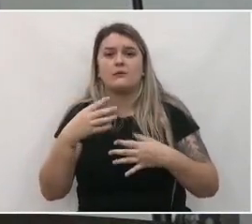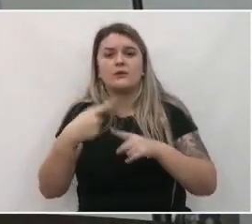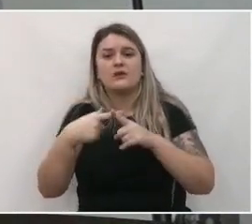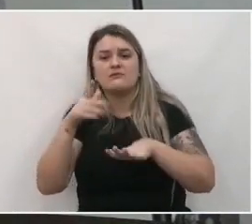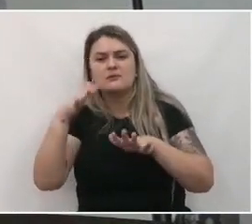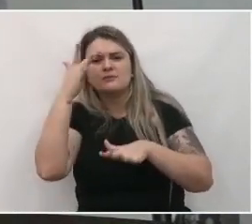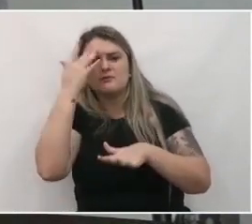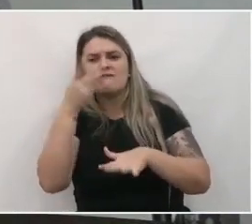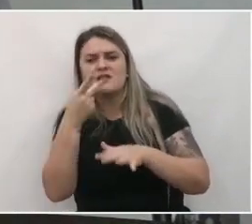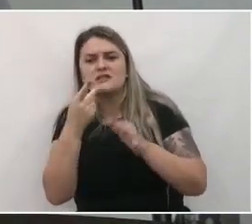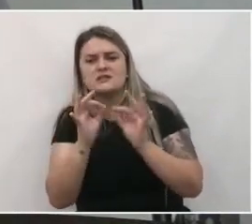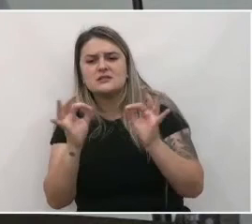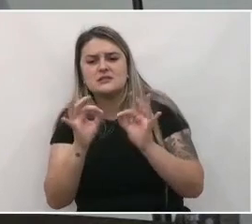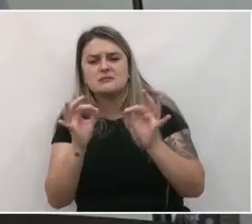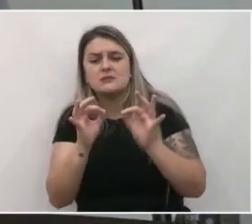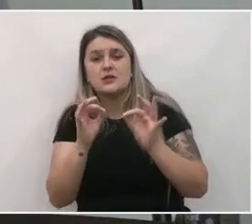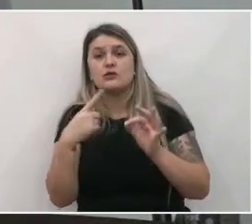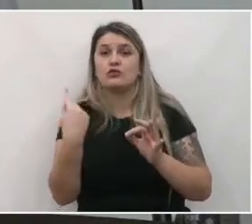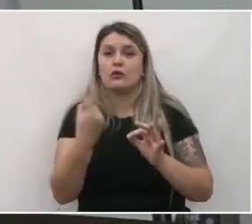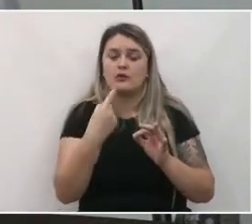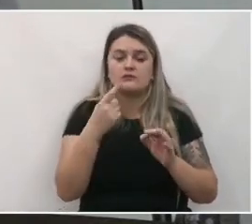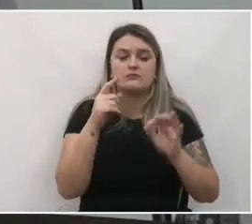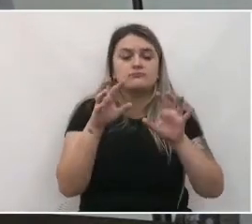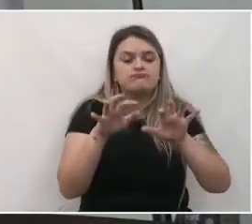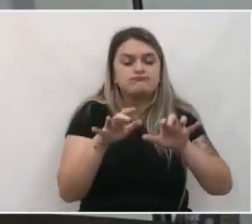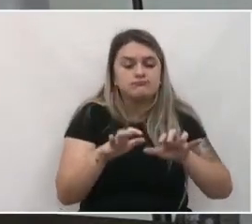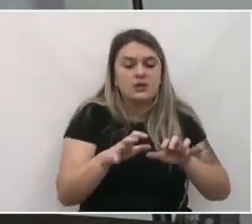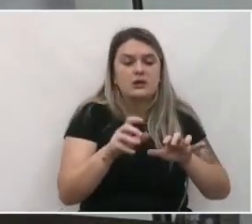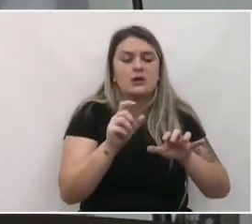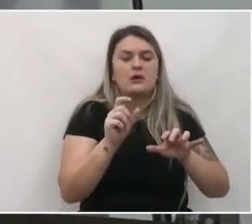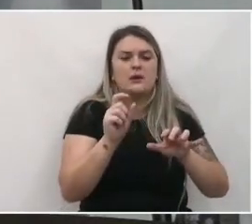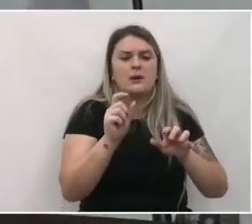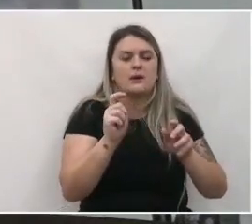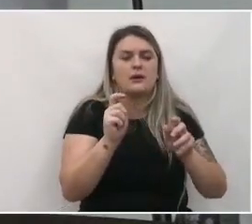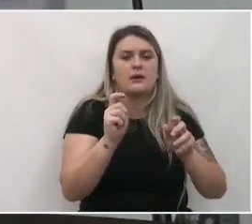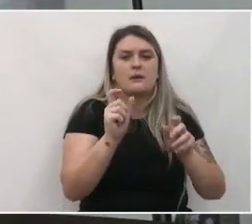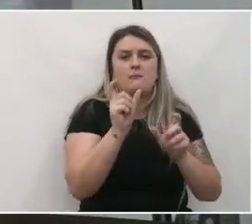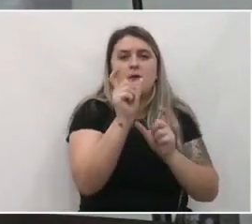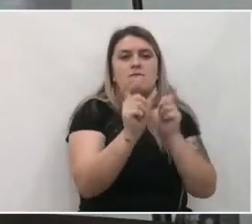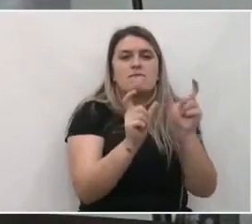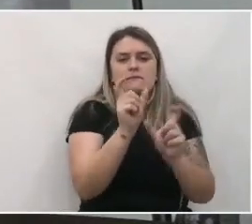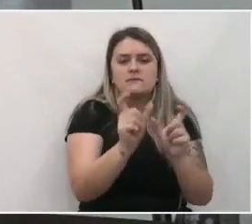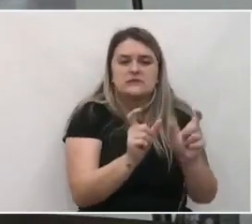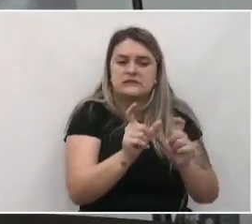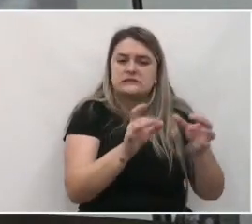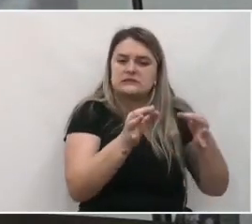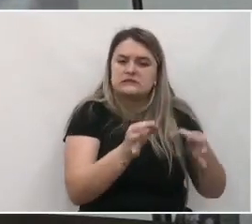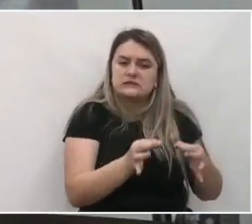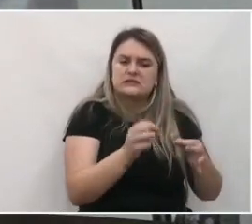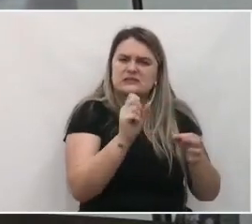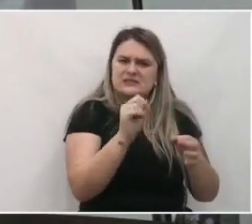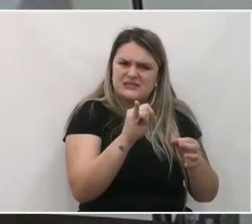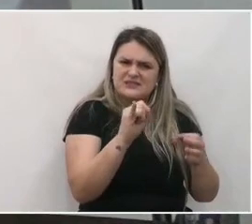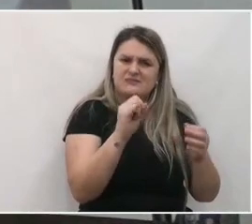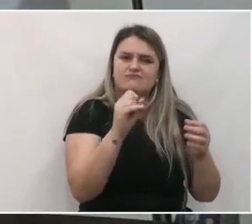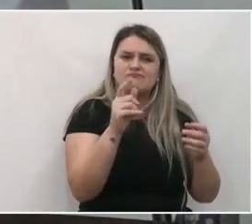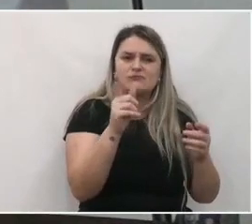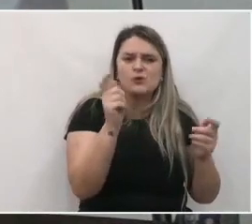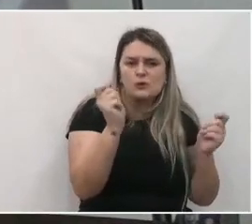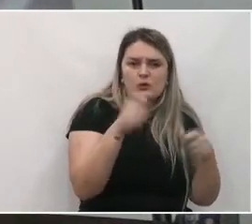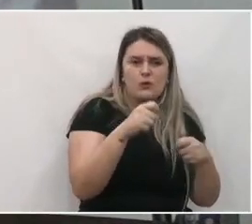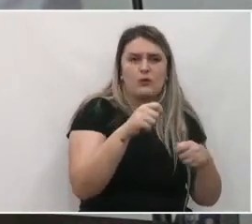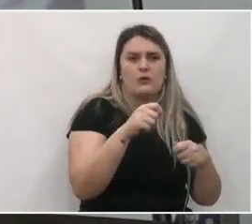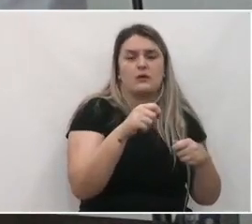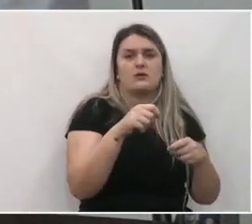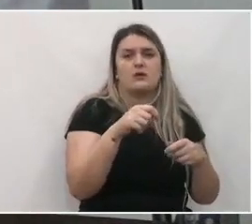viável e que possa ser debatido. Entendam bem que o processo vem dessa iniciativa da população,